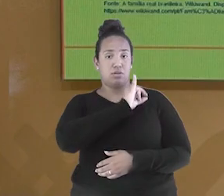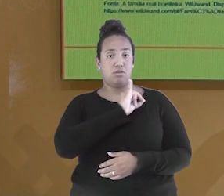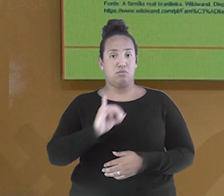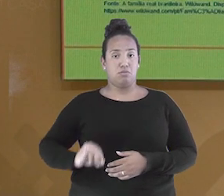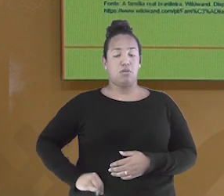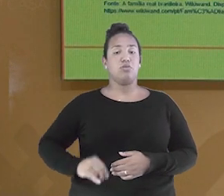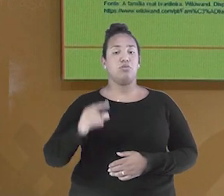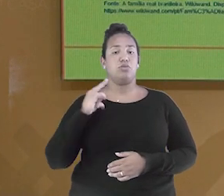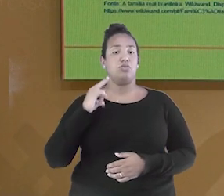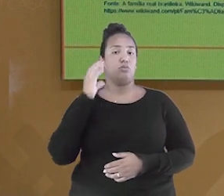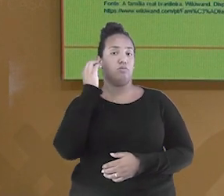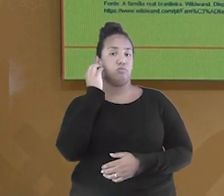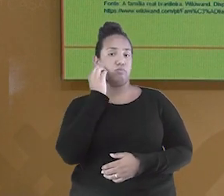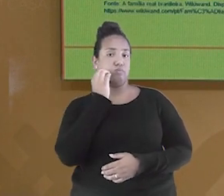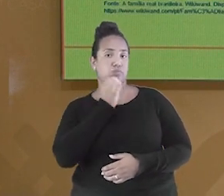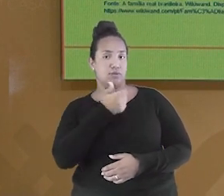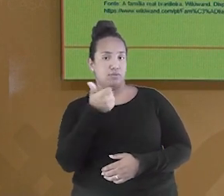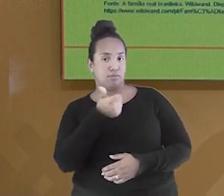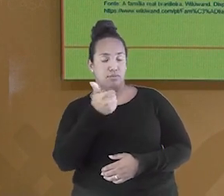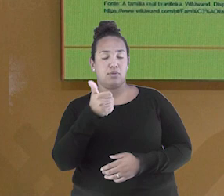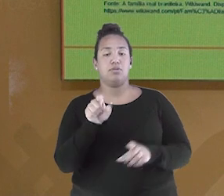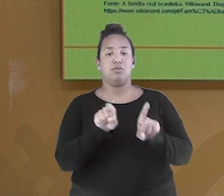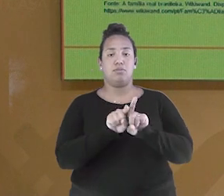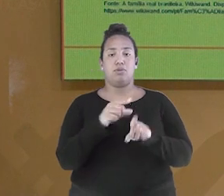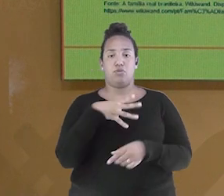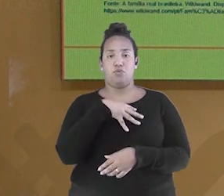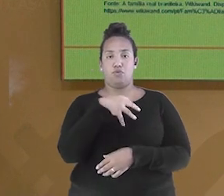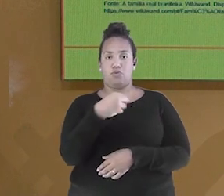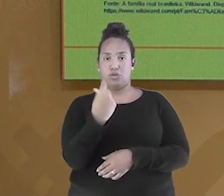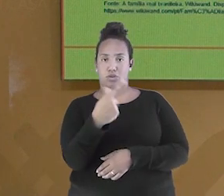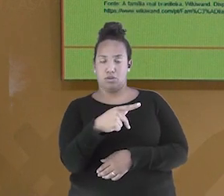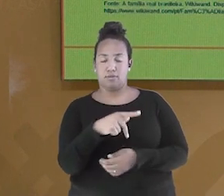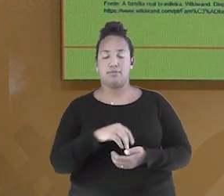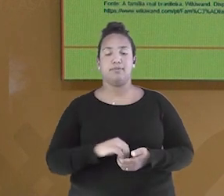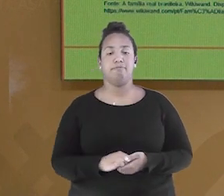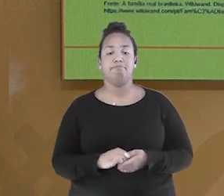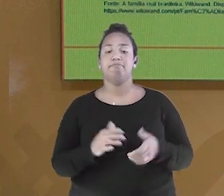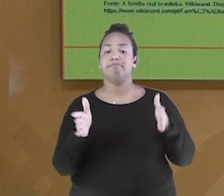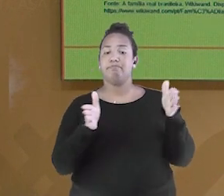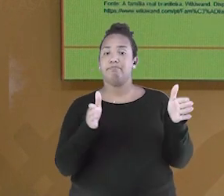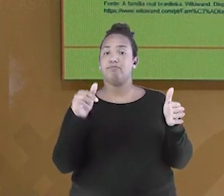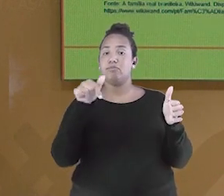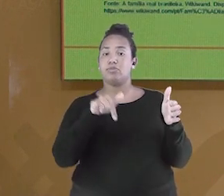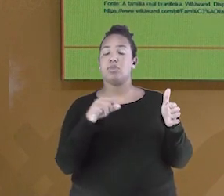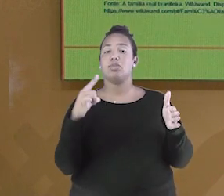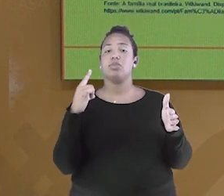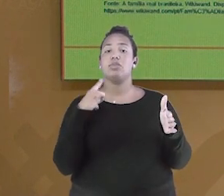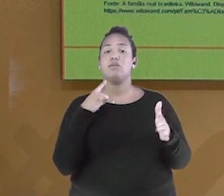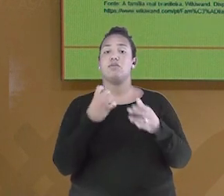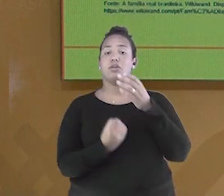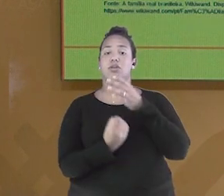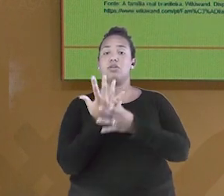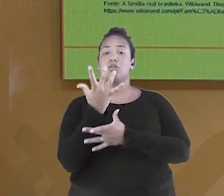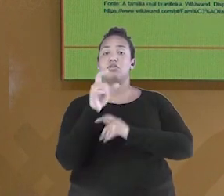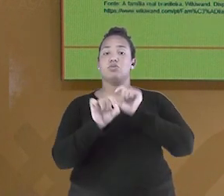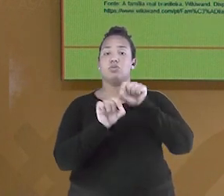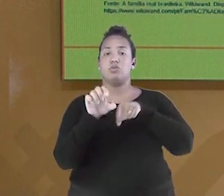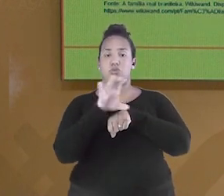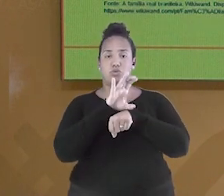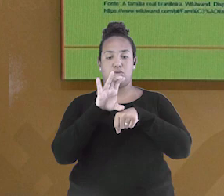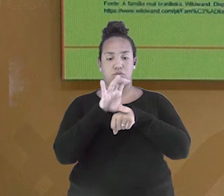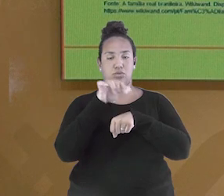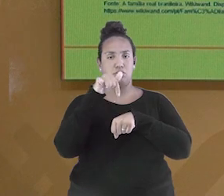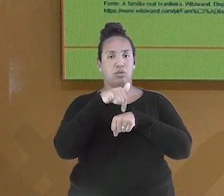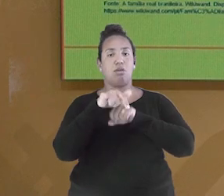e seu filho, Dom Pedro II. Nesse período, tivemos a criação de uma Constituição, que é um conjunto de leis e